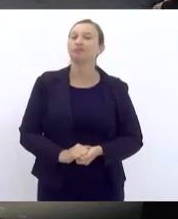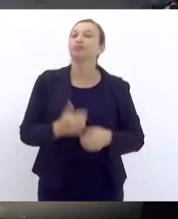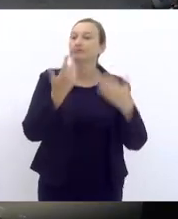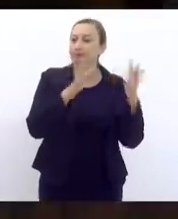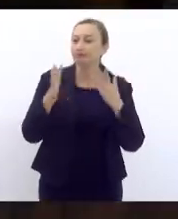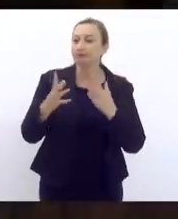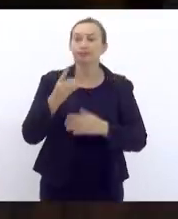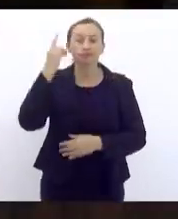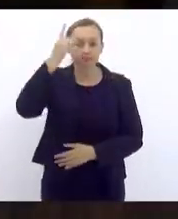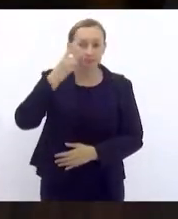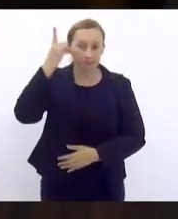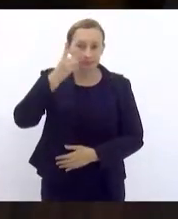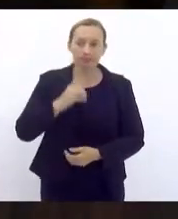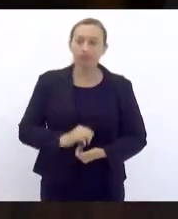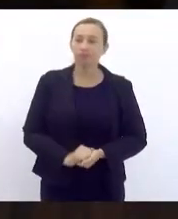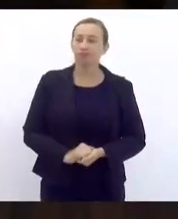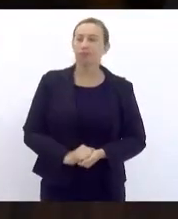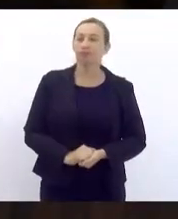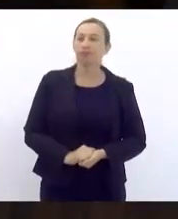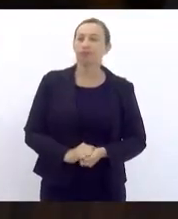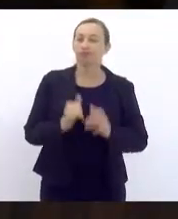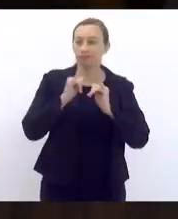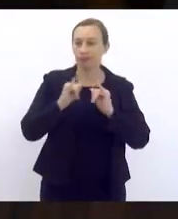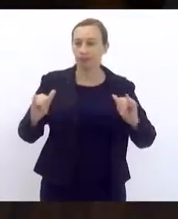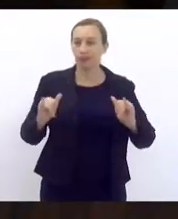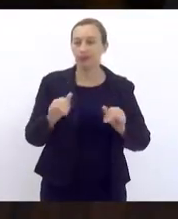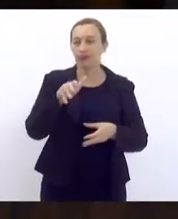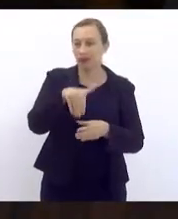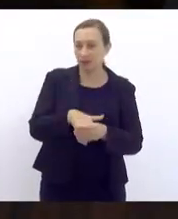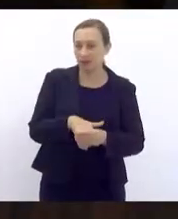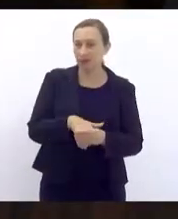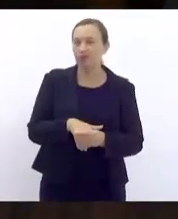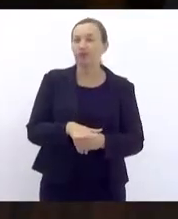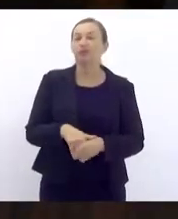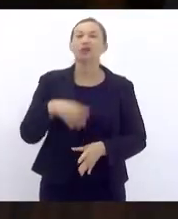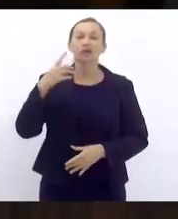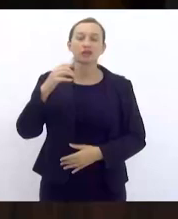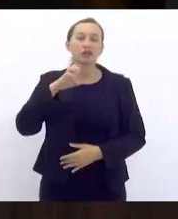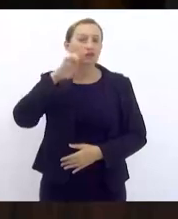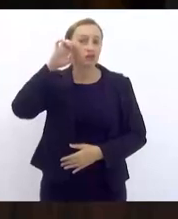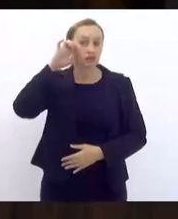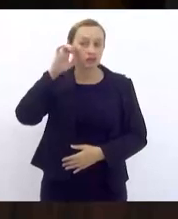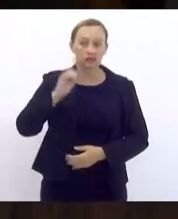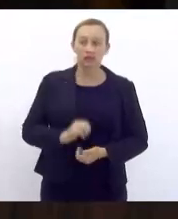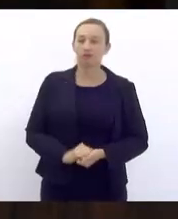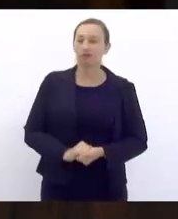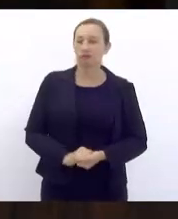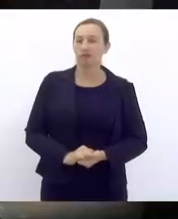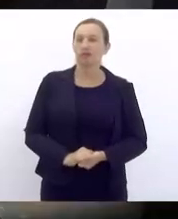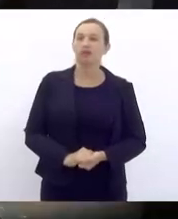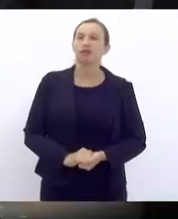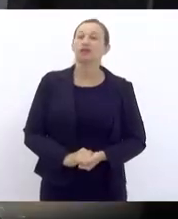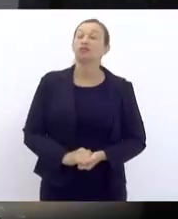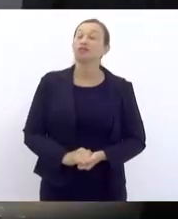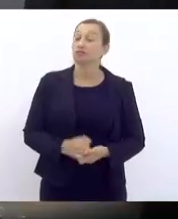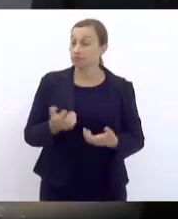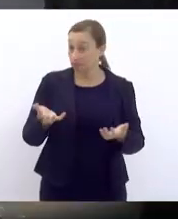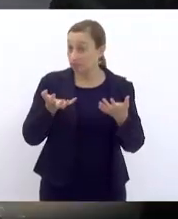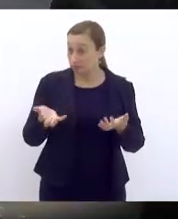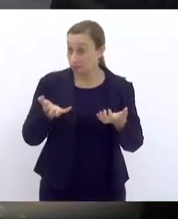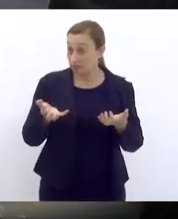Parabéns, deputado. Declaração de voto, presidente. Para a declaração de voto, deputada Élica Tecmoito. Eu queria